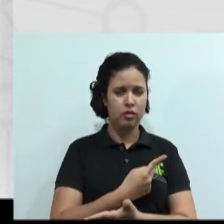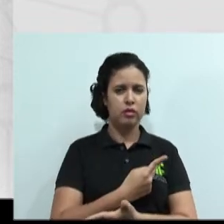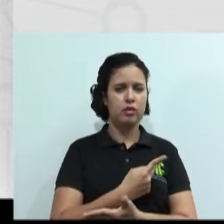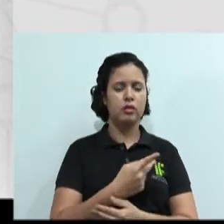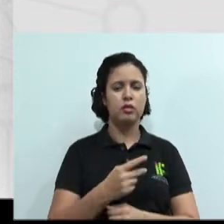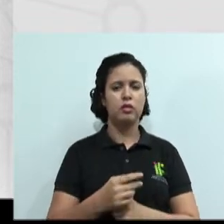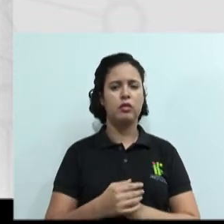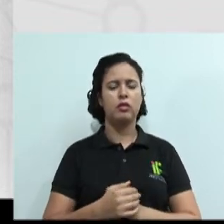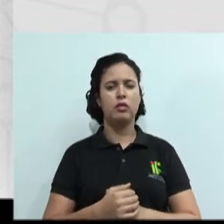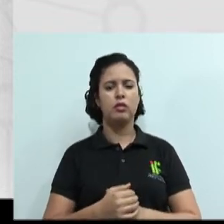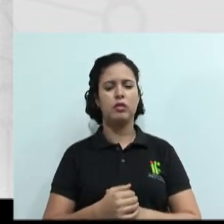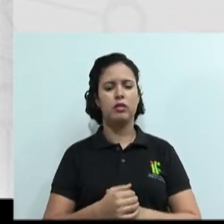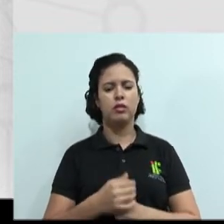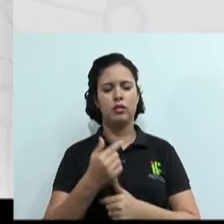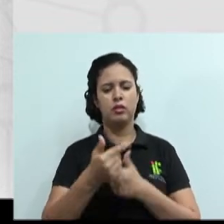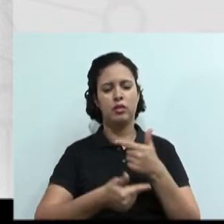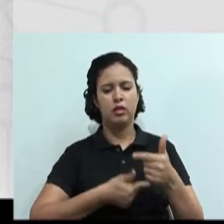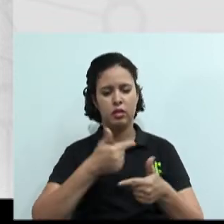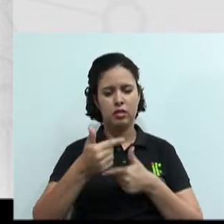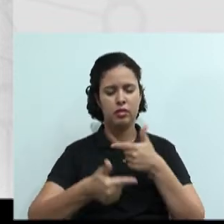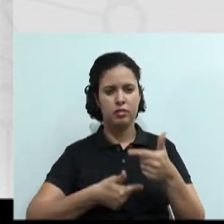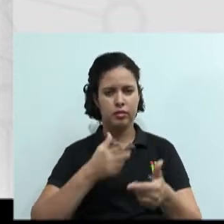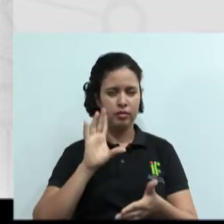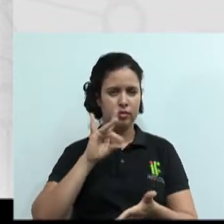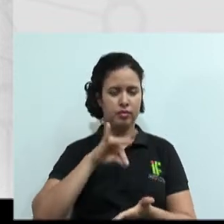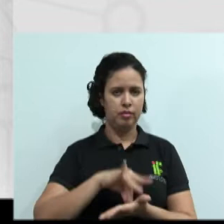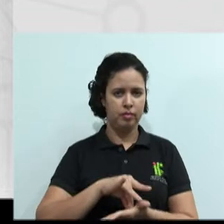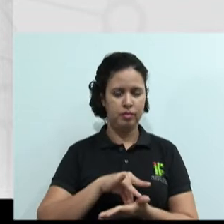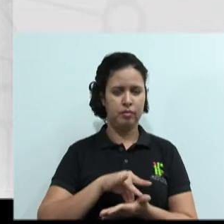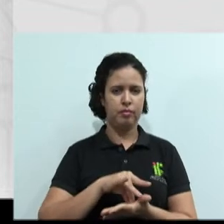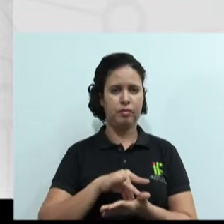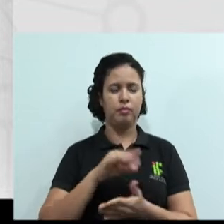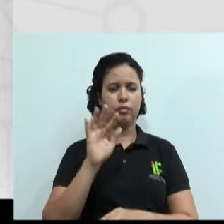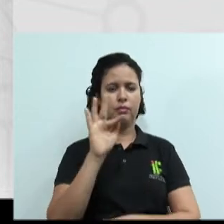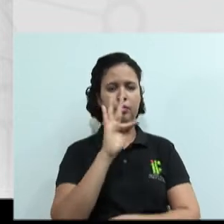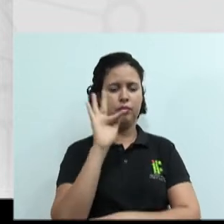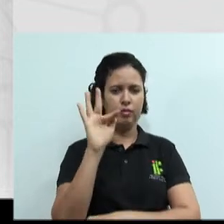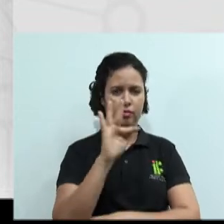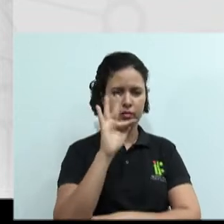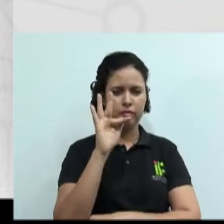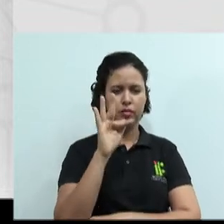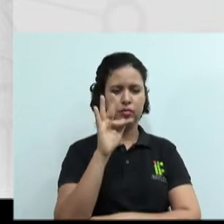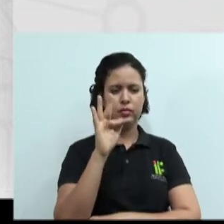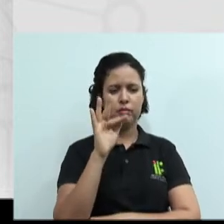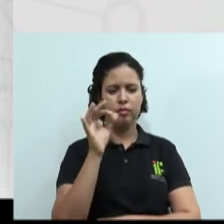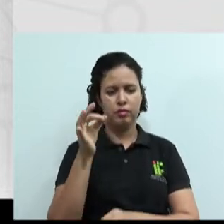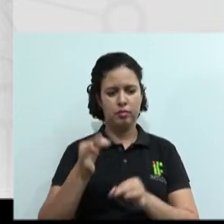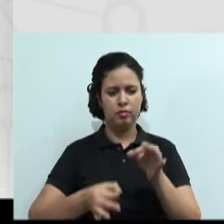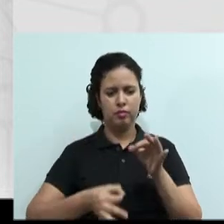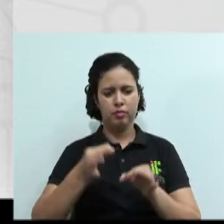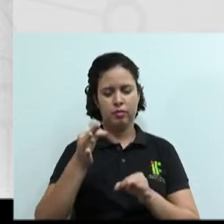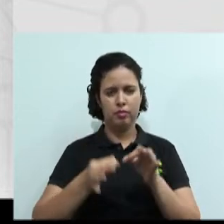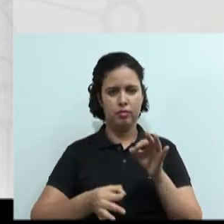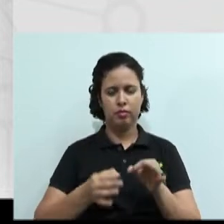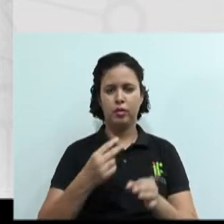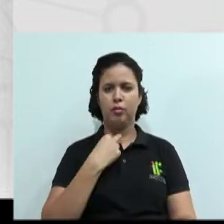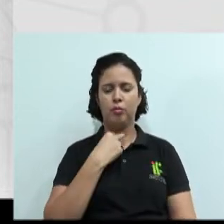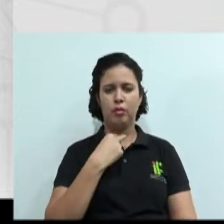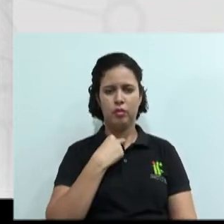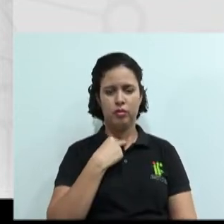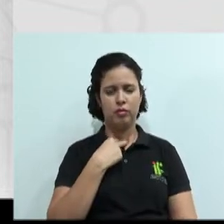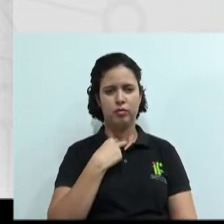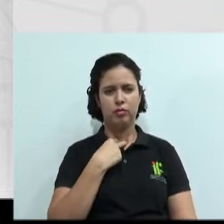hora. Trabalha-se sobre a realidade formal. E no judiciário, não pode ser interrompido.